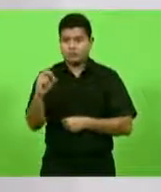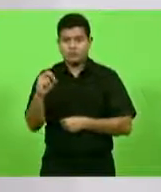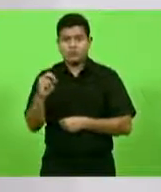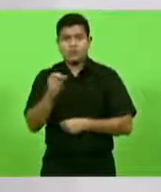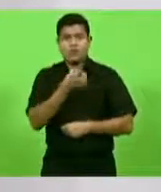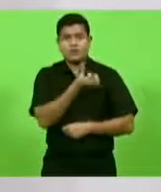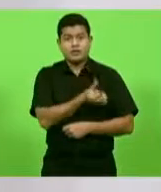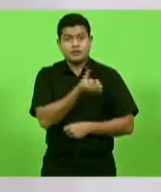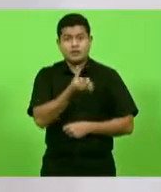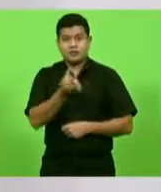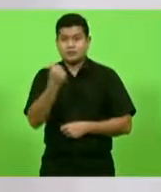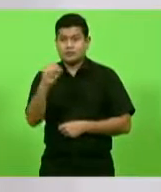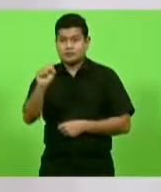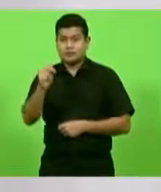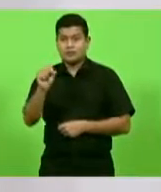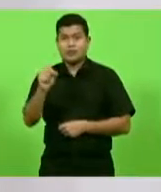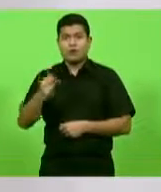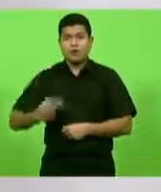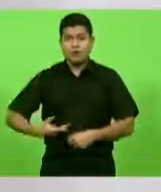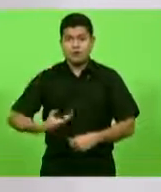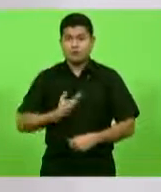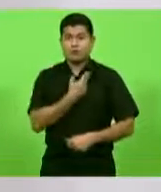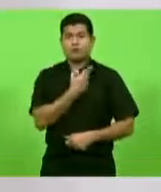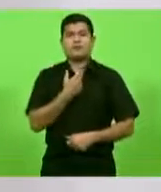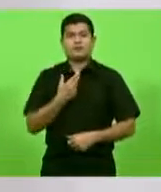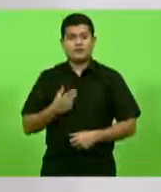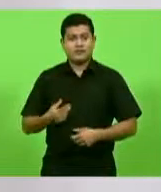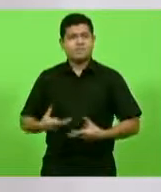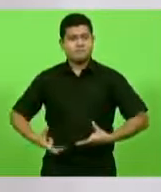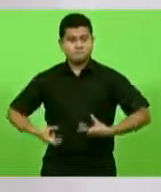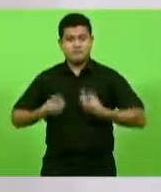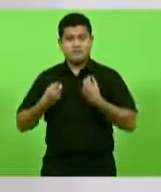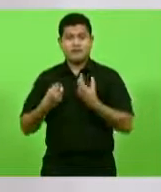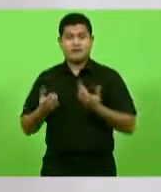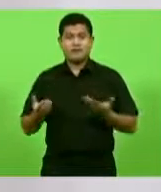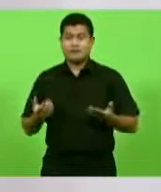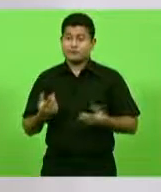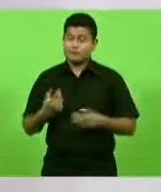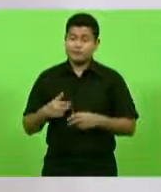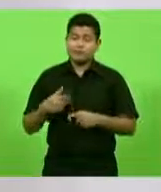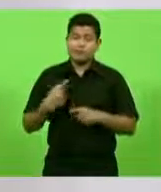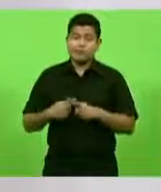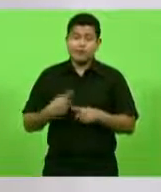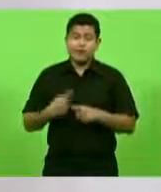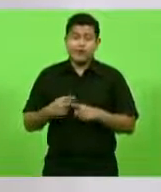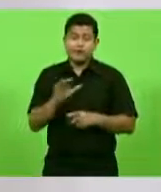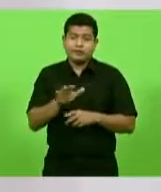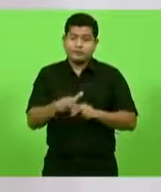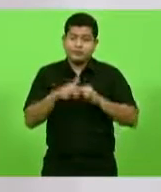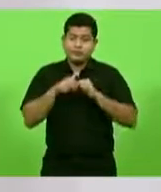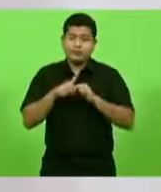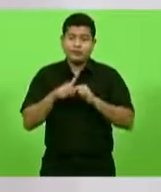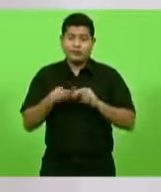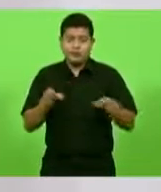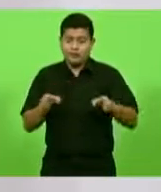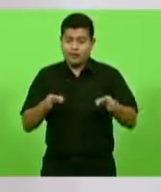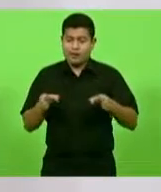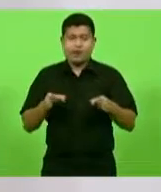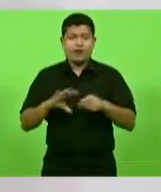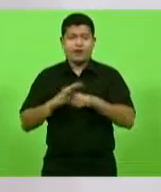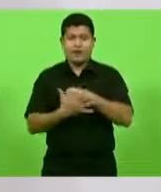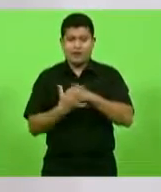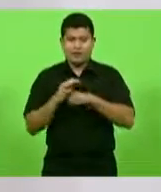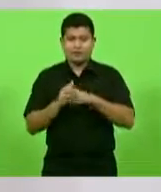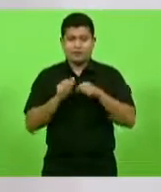668 oncologias. E, em razão da pandemia, infelizmente, teve uma redução em